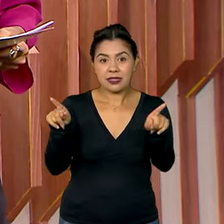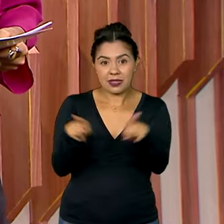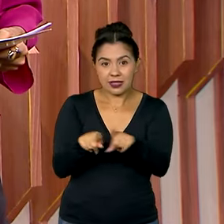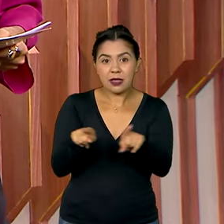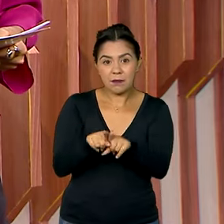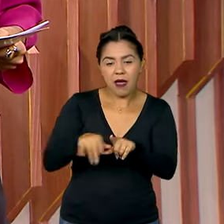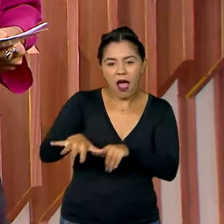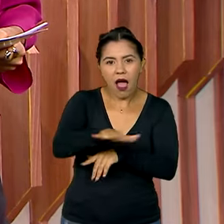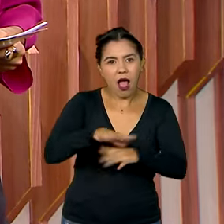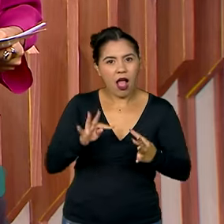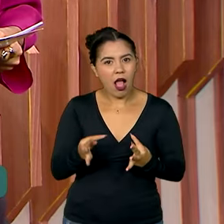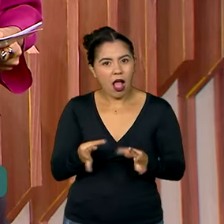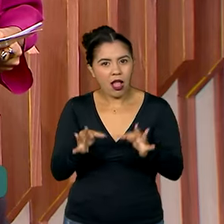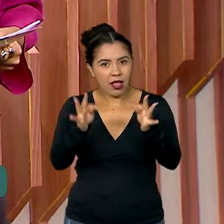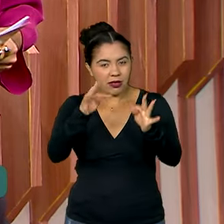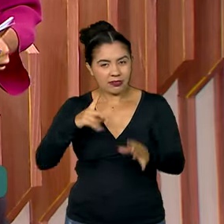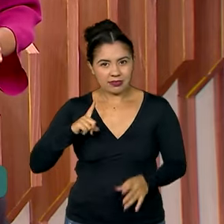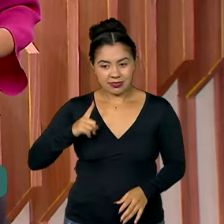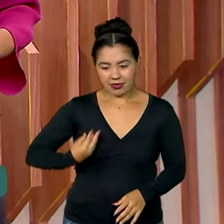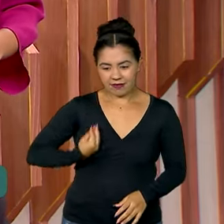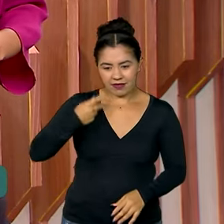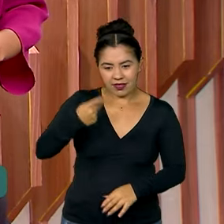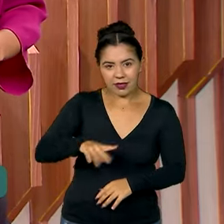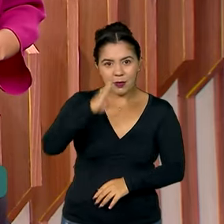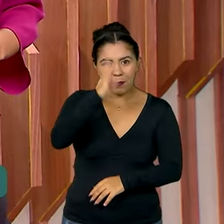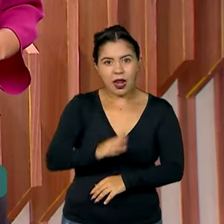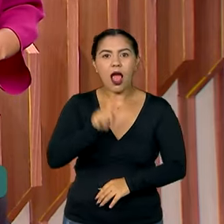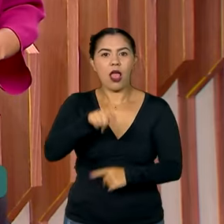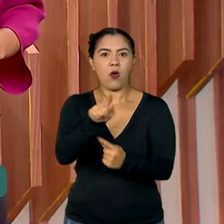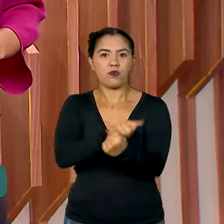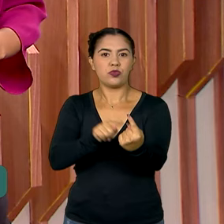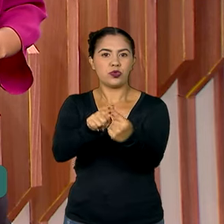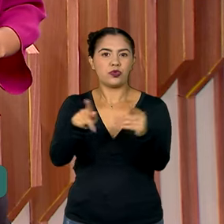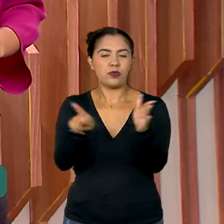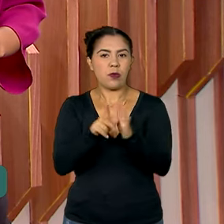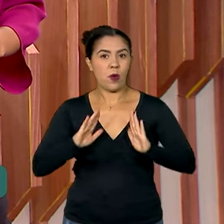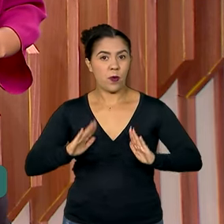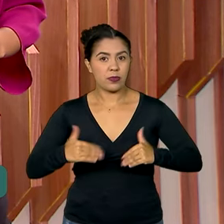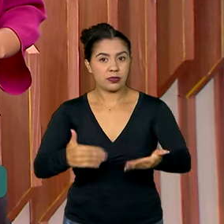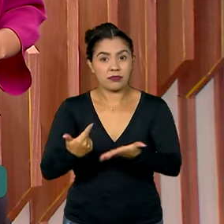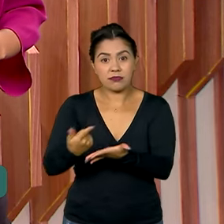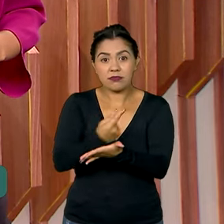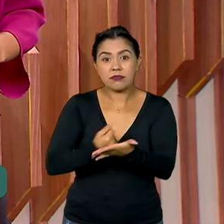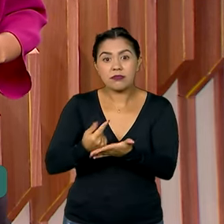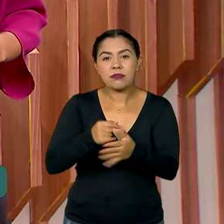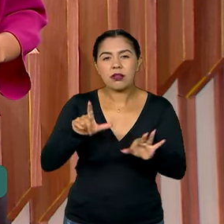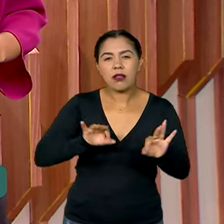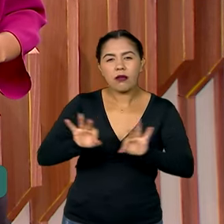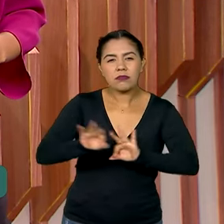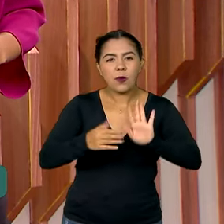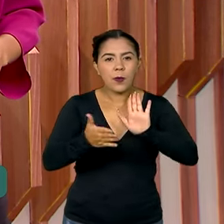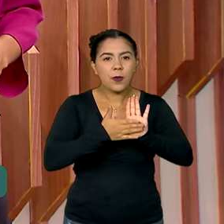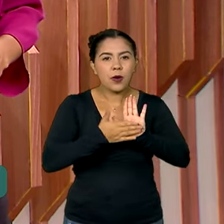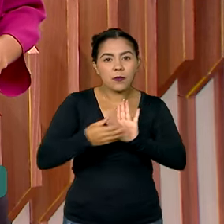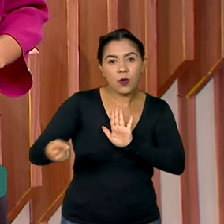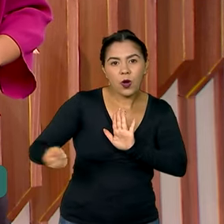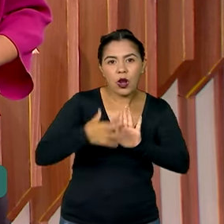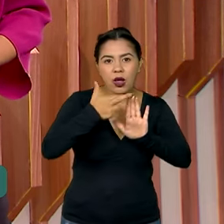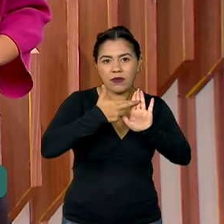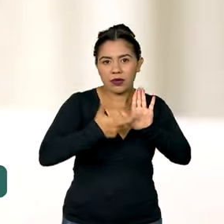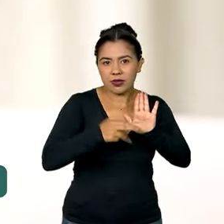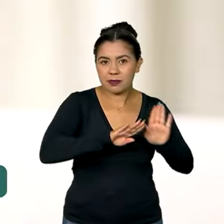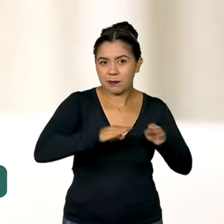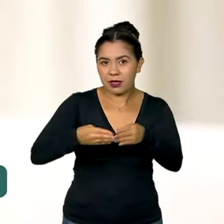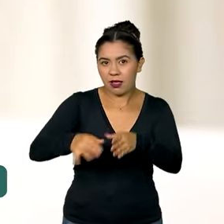tecnologia que atuam aqui no país é a meta do Ministério da Fazenda, que propõe uma nova reglamentação para o setor.